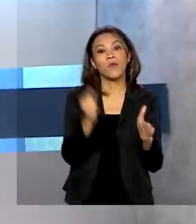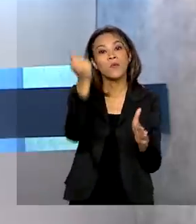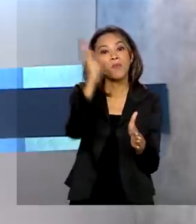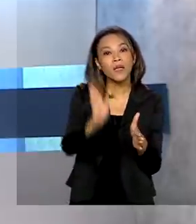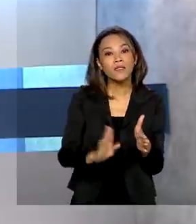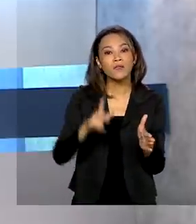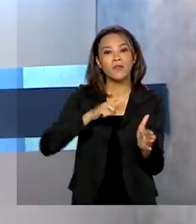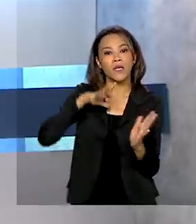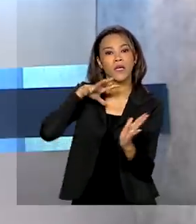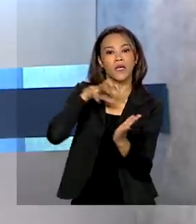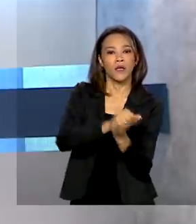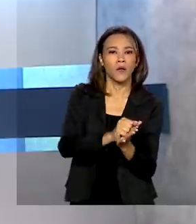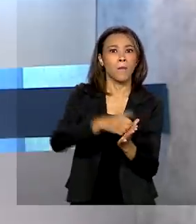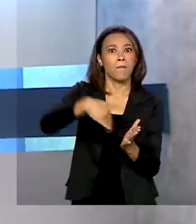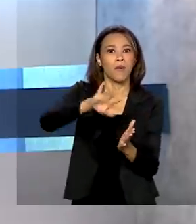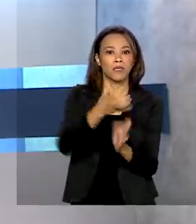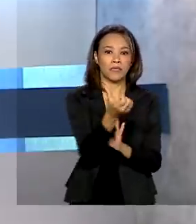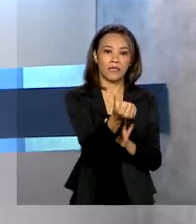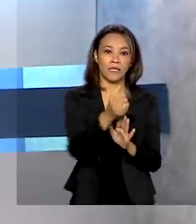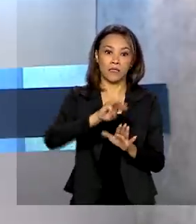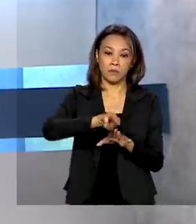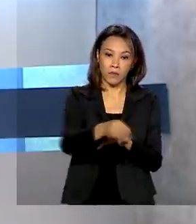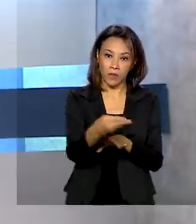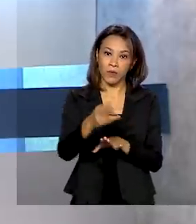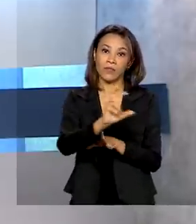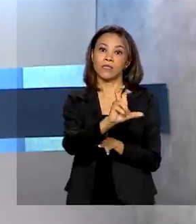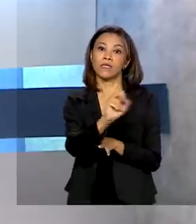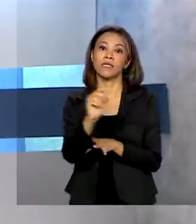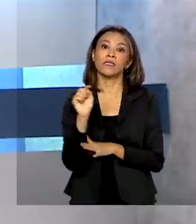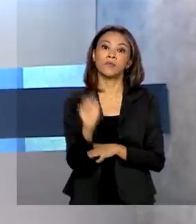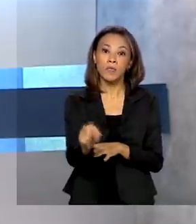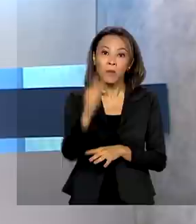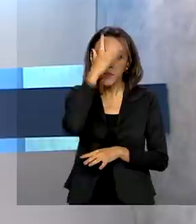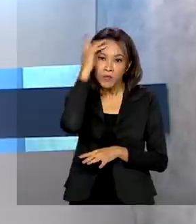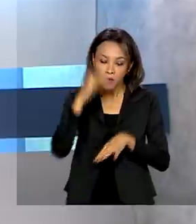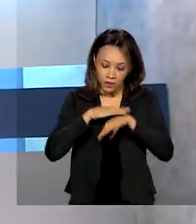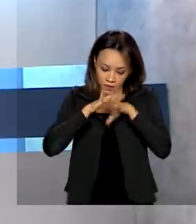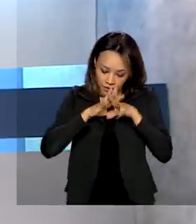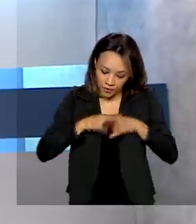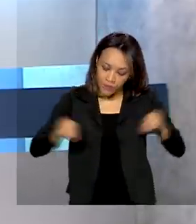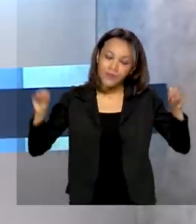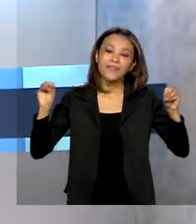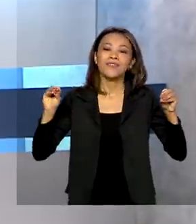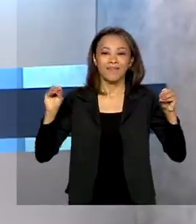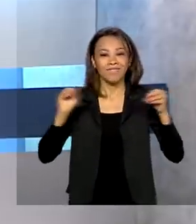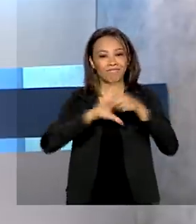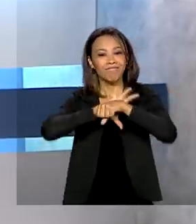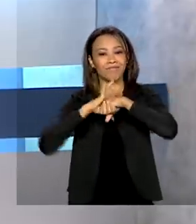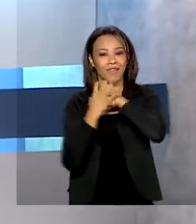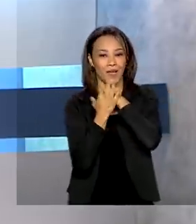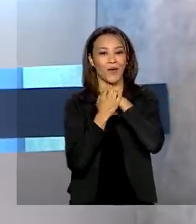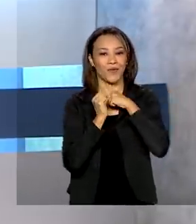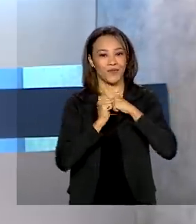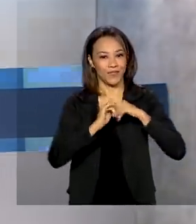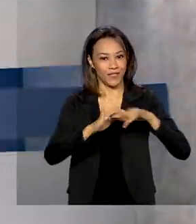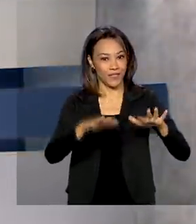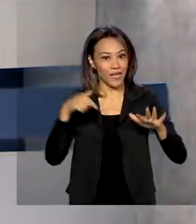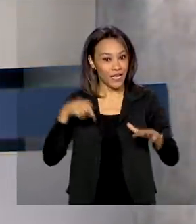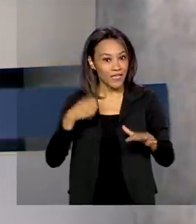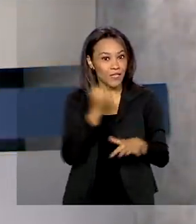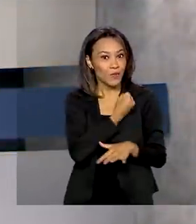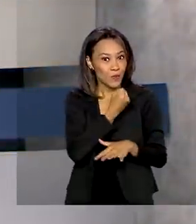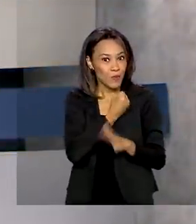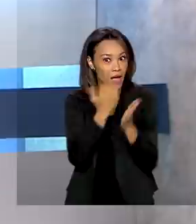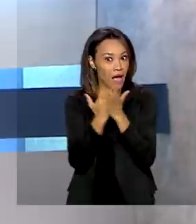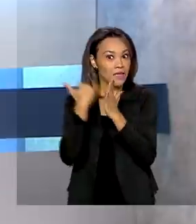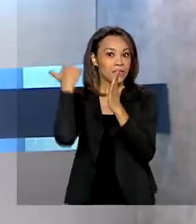registra mais de 6 milhões e 500 mil pessoas recuperadas da Covid-19. Esse número é superior à